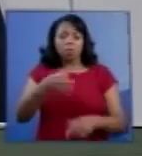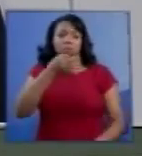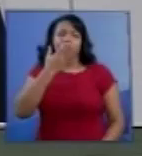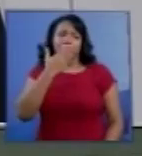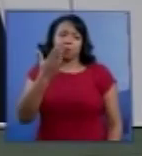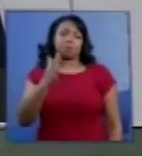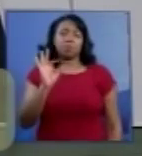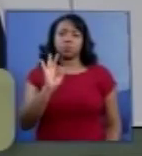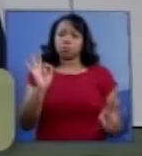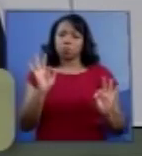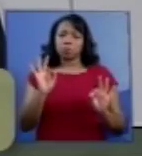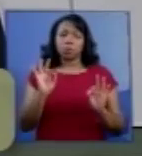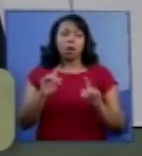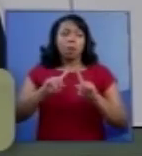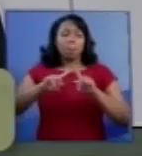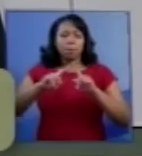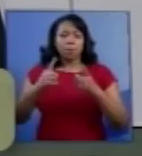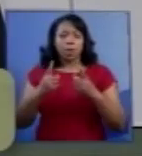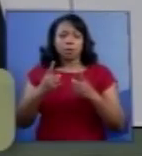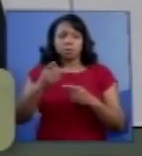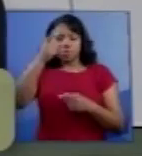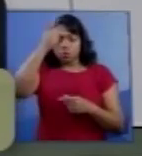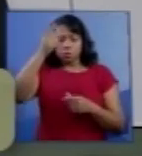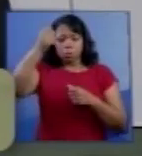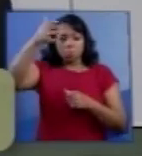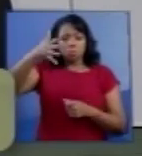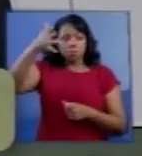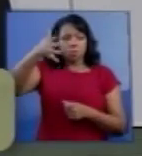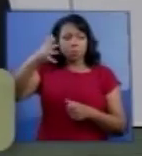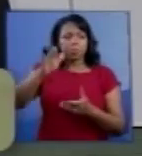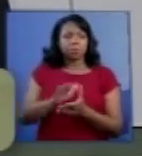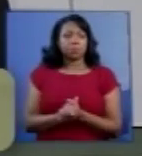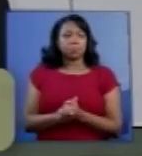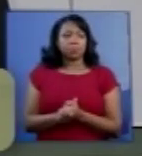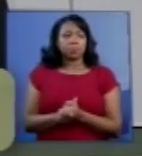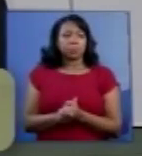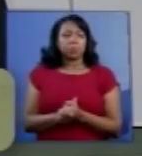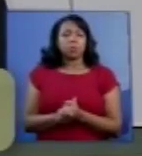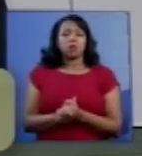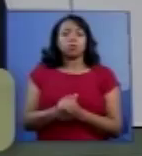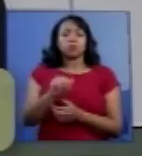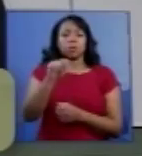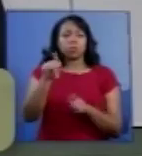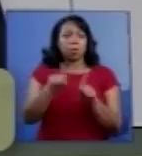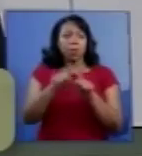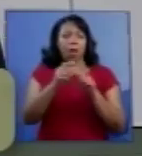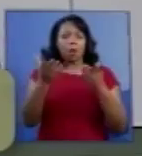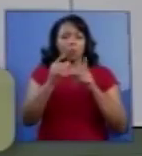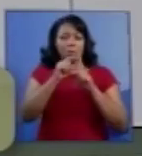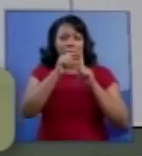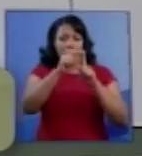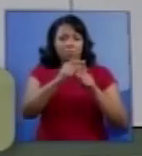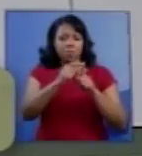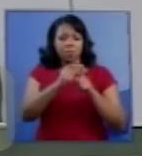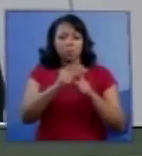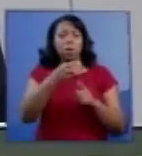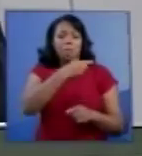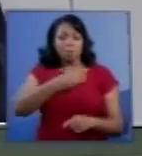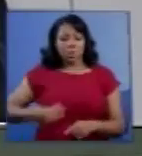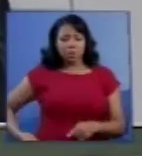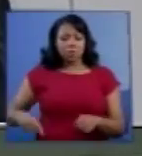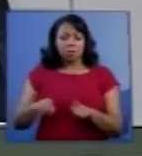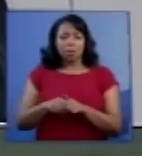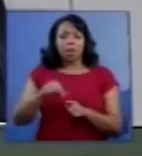aos expositores. Dr. Luiz Roberto Barroso, com a palavra. Sr. ministro Marco Aurélio,